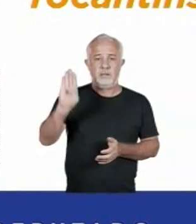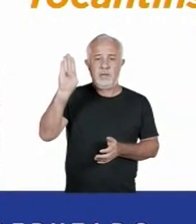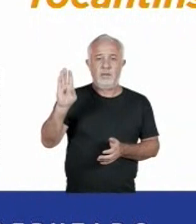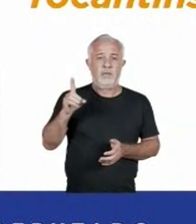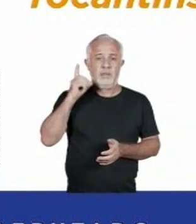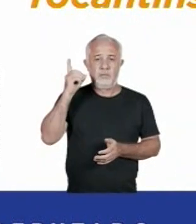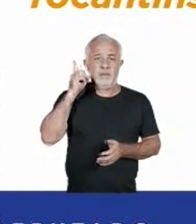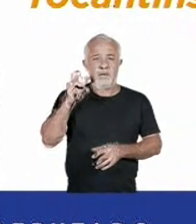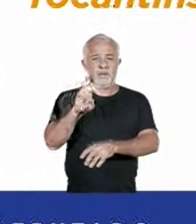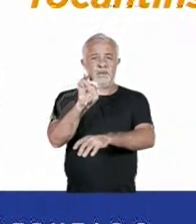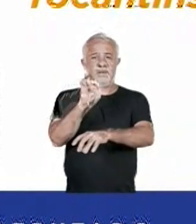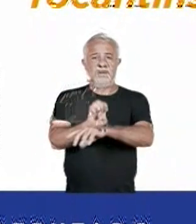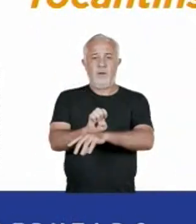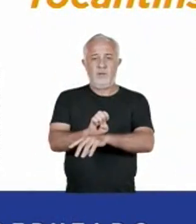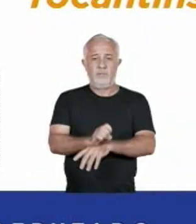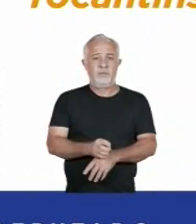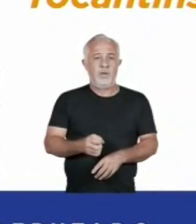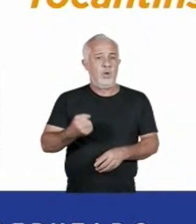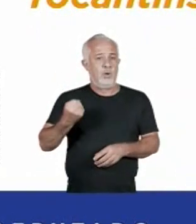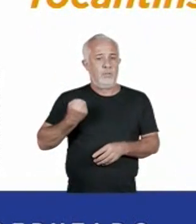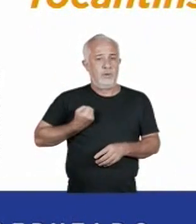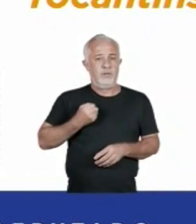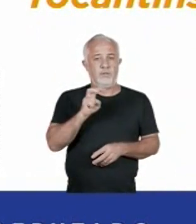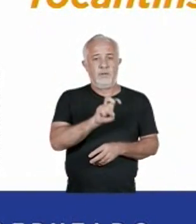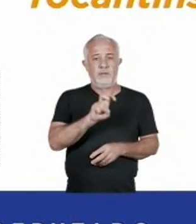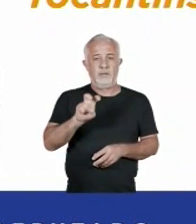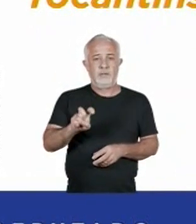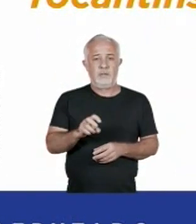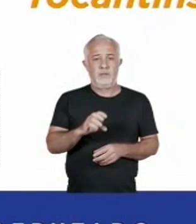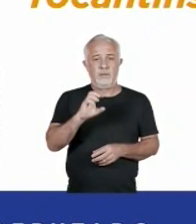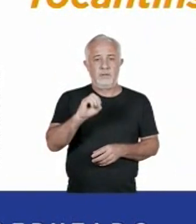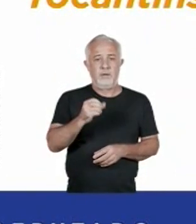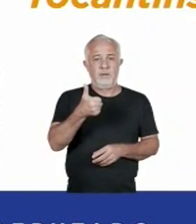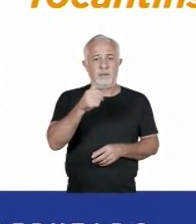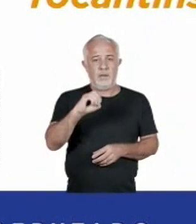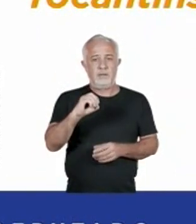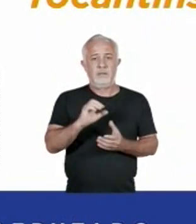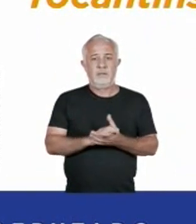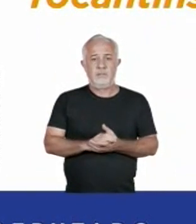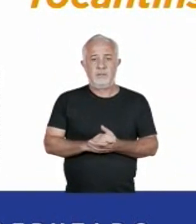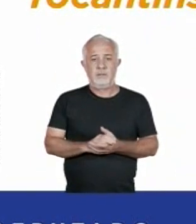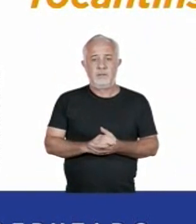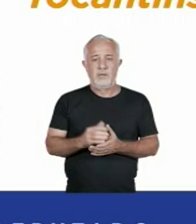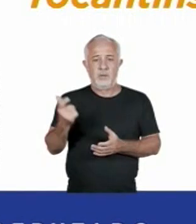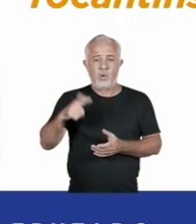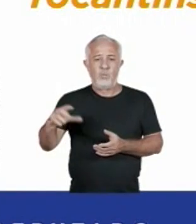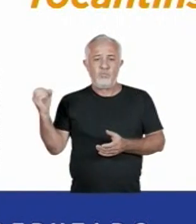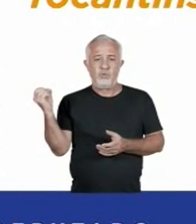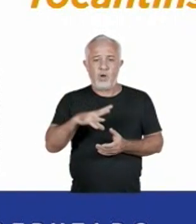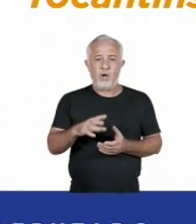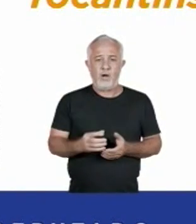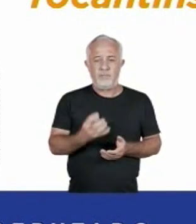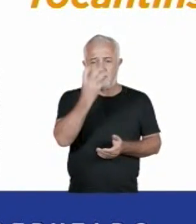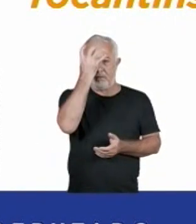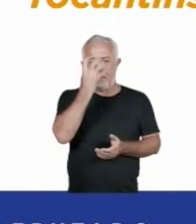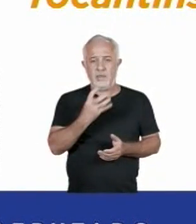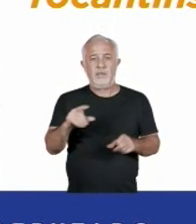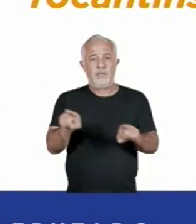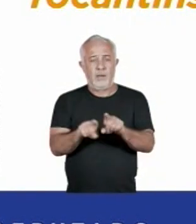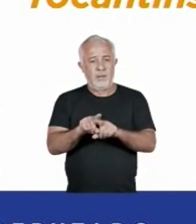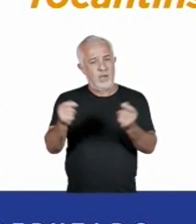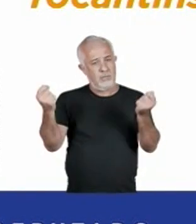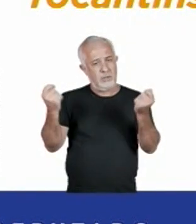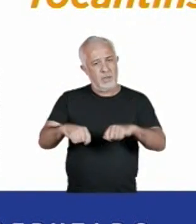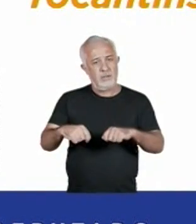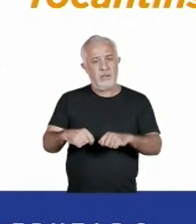candidato a deputado estadual, número 55010, renovação com seriedade e